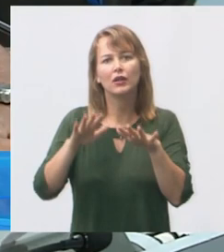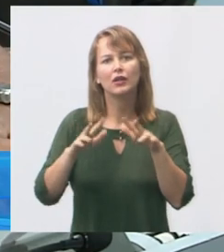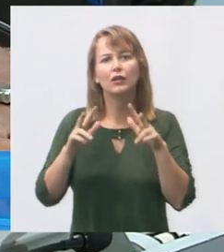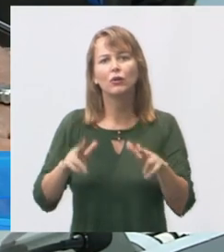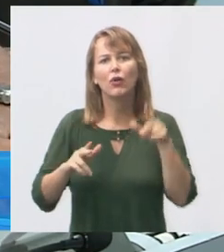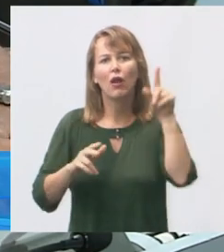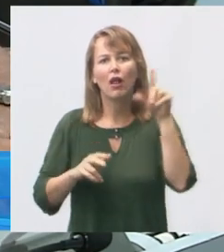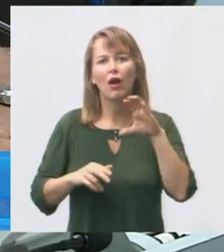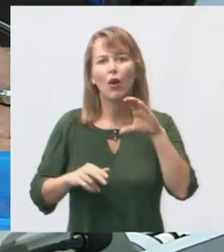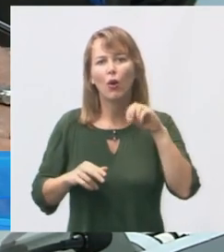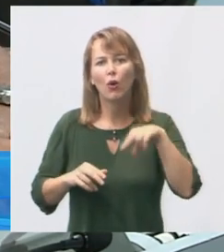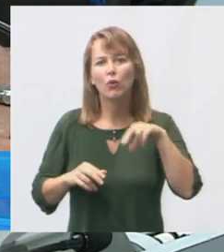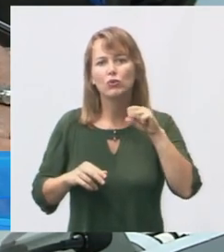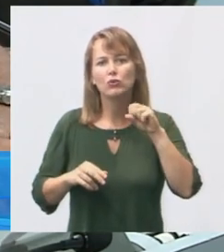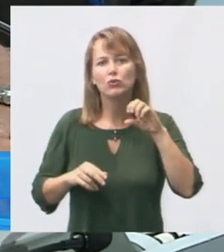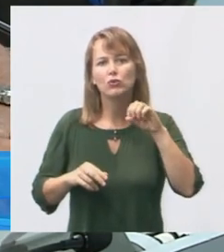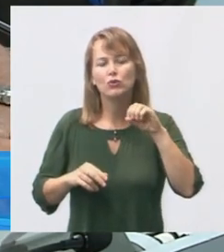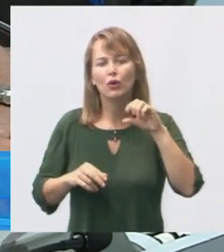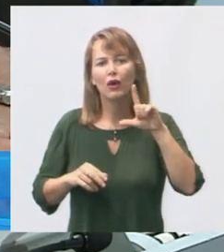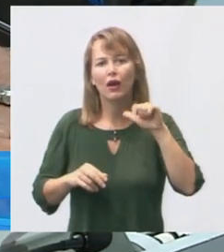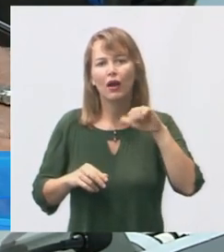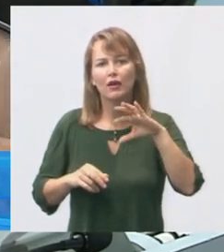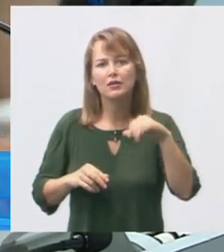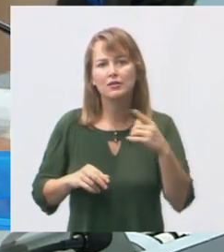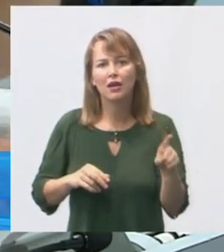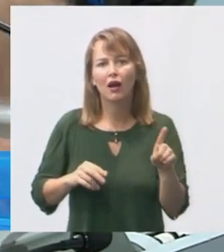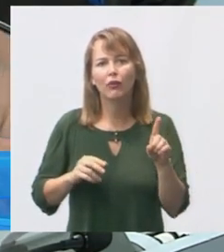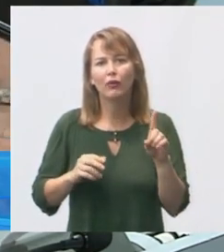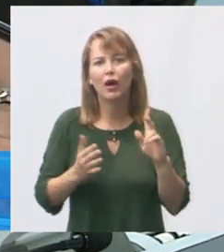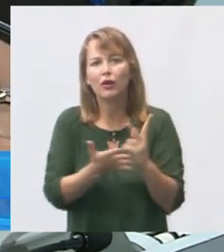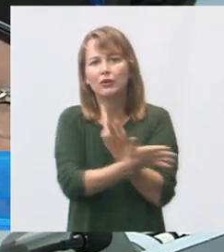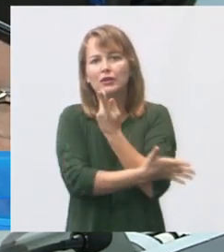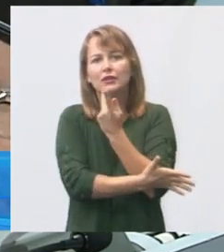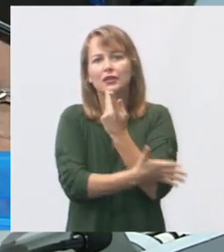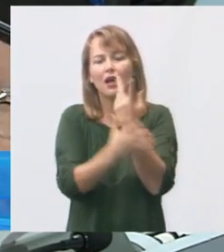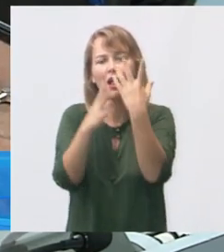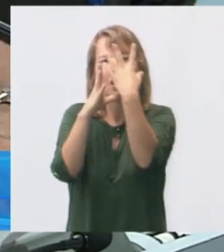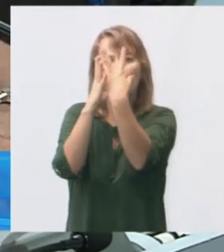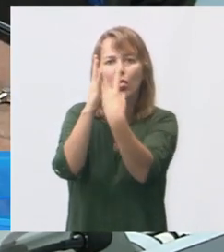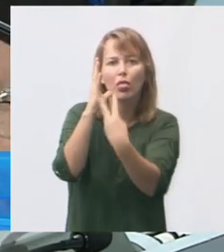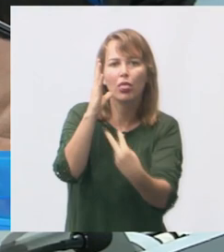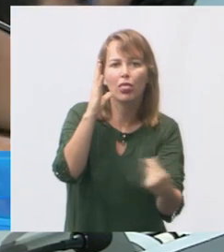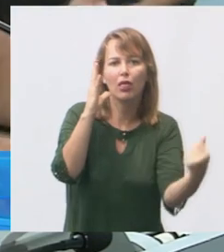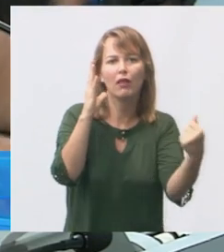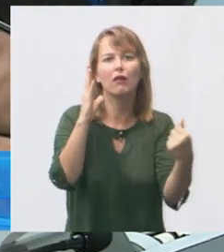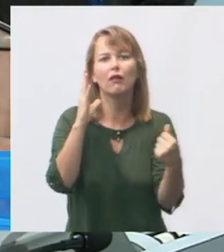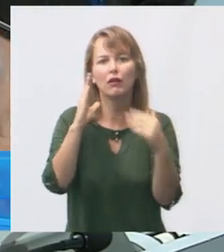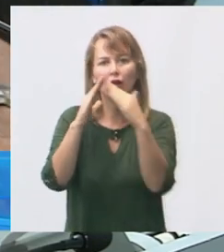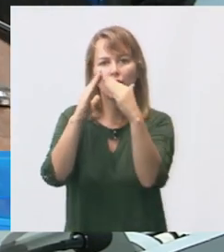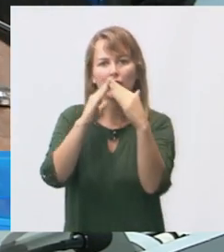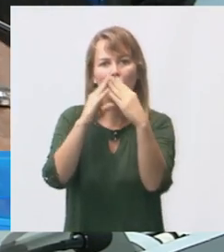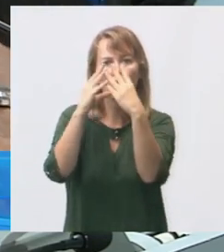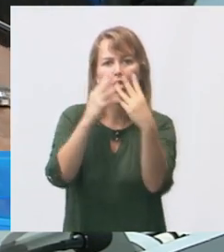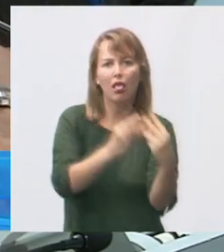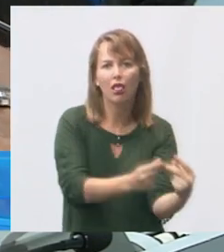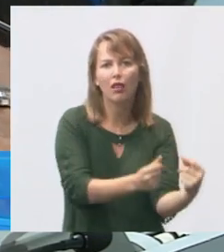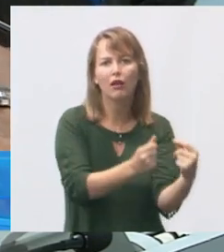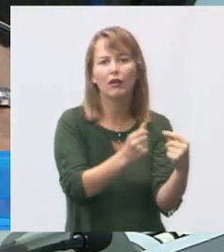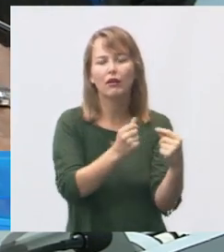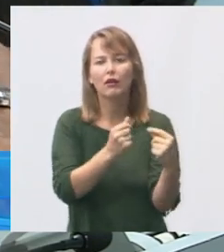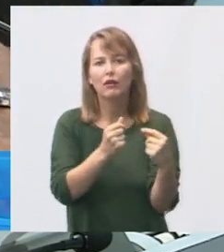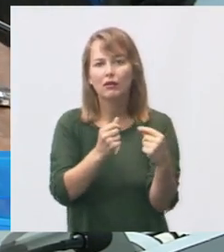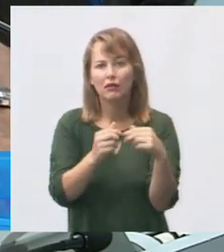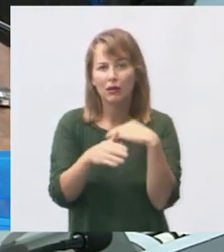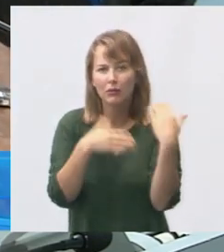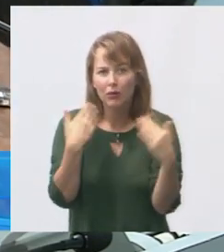umas duas casas pra qualquer momento pode vir demolir e aí vai esperar morrer alguém